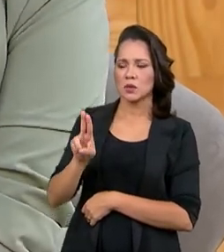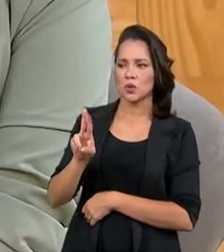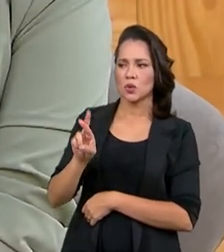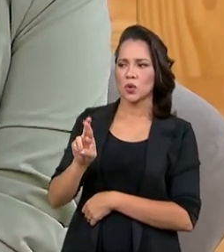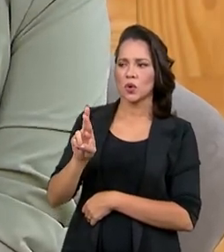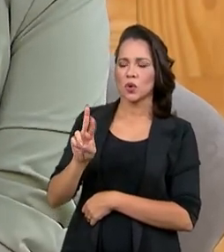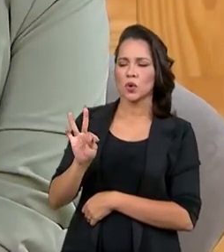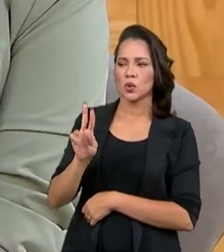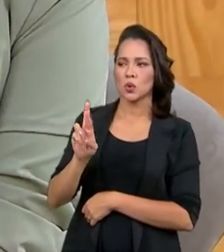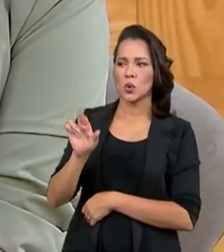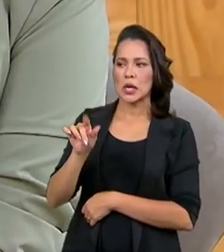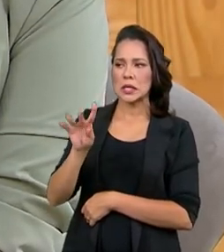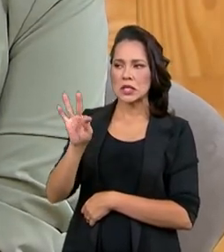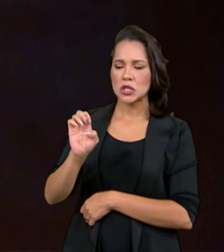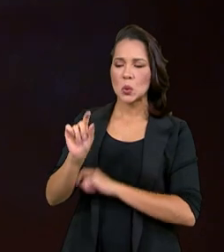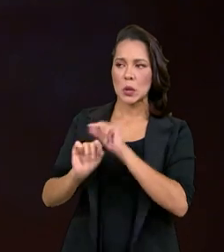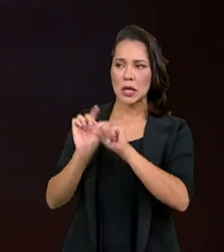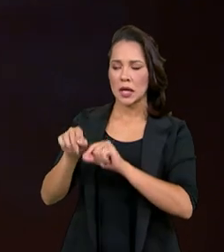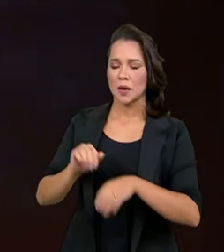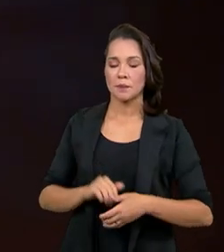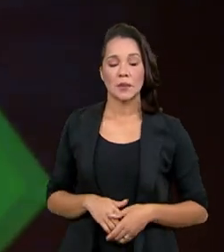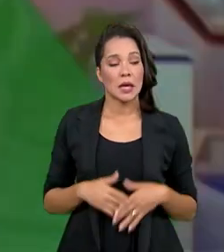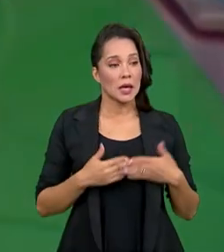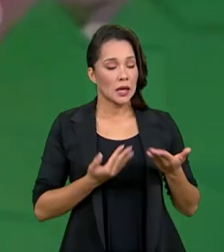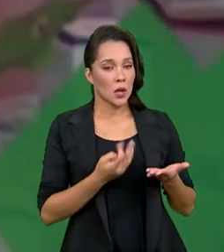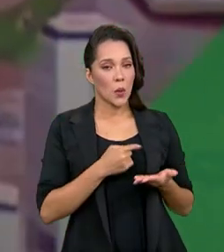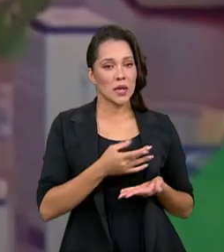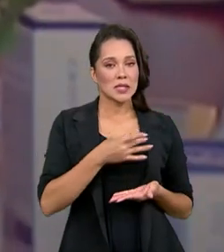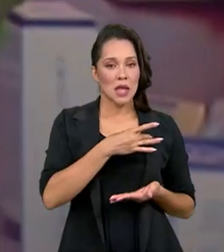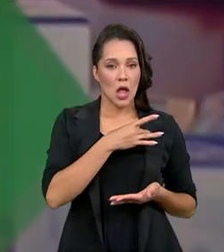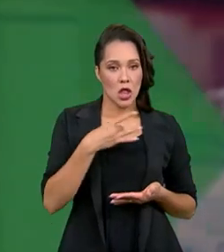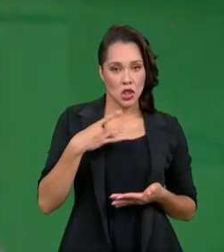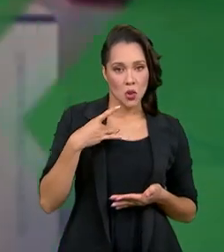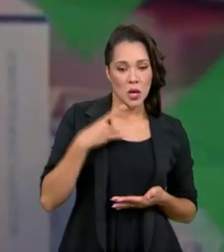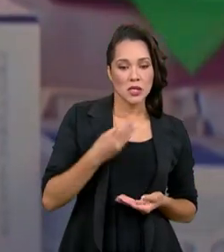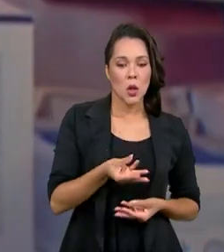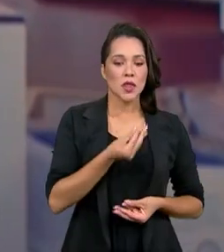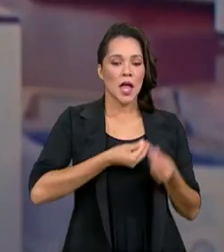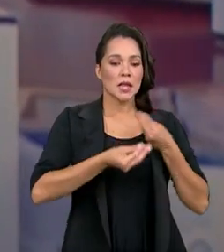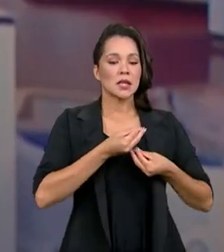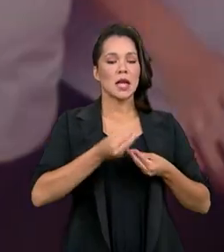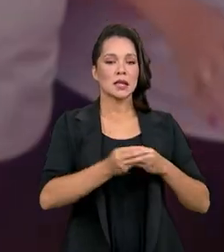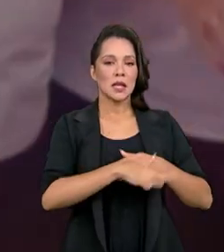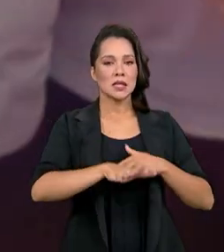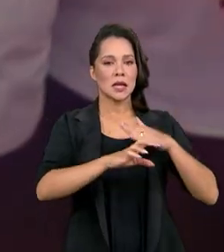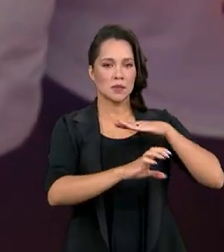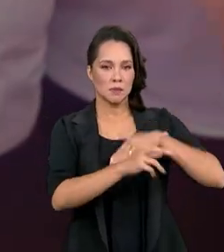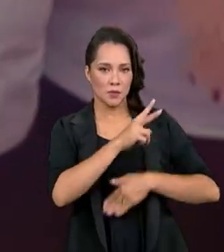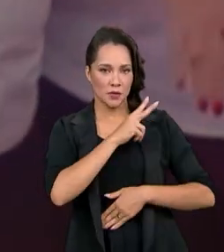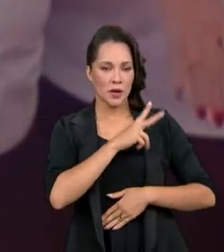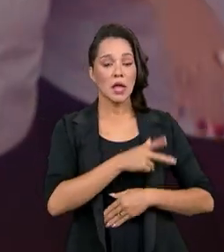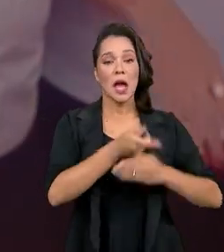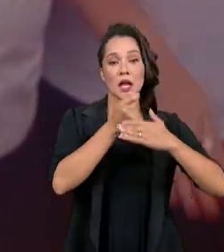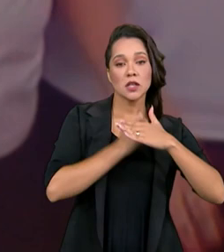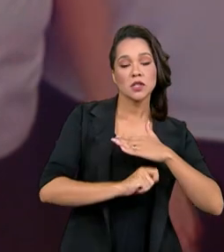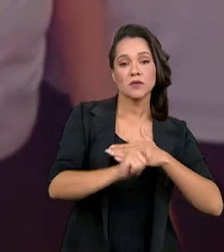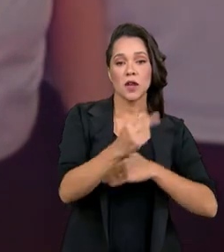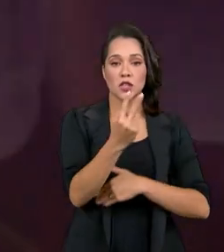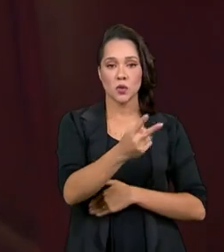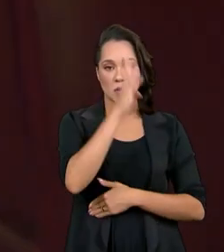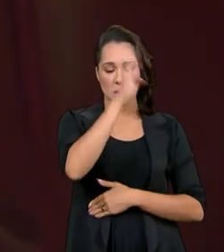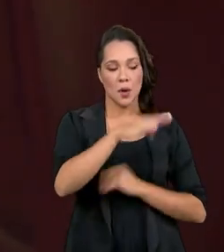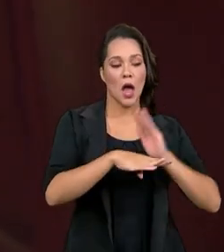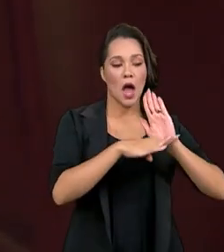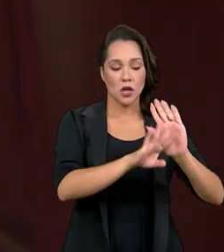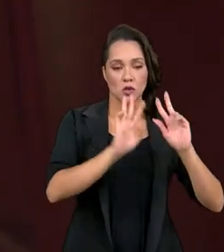que já foram observados até agora. Com essas doações que nós recebemos do setor privado, nós investimos principalmente em duas frentes, ou